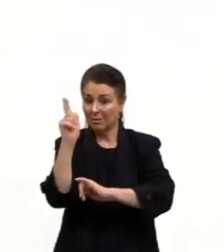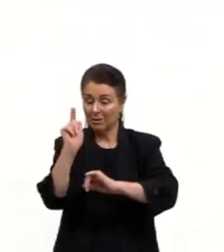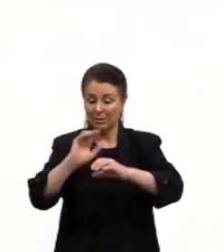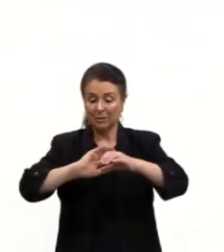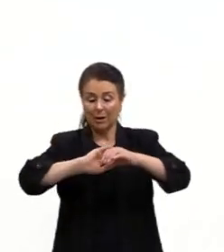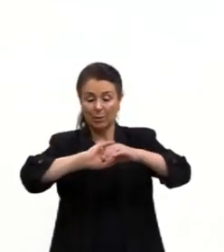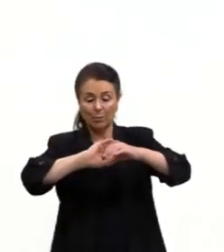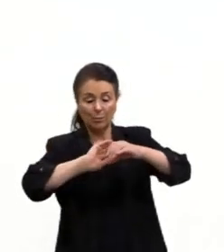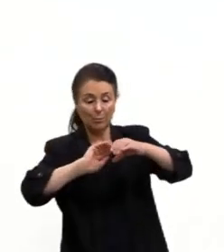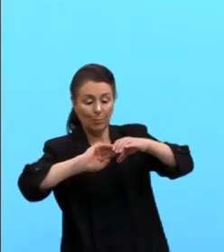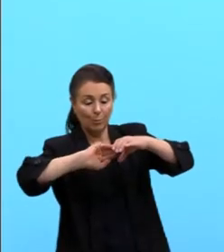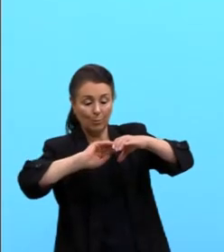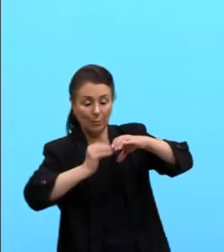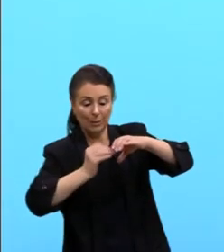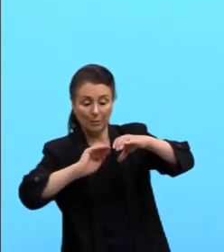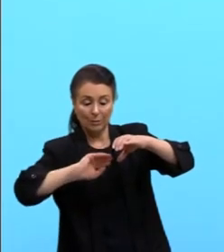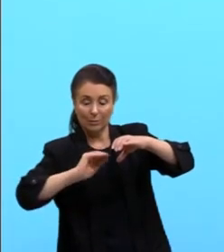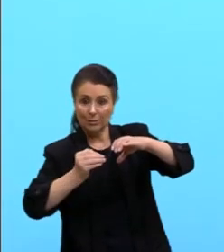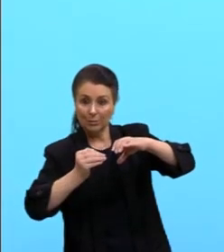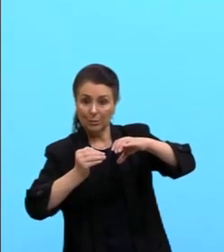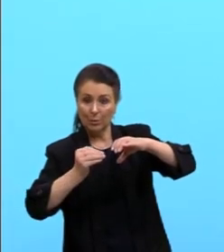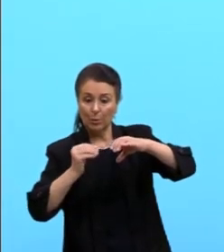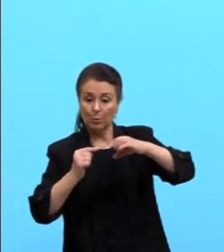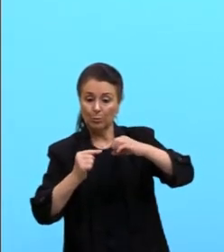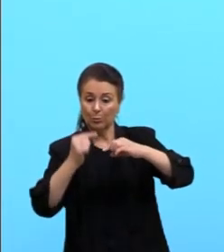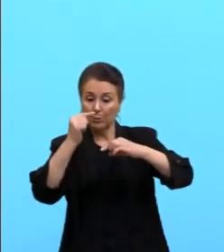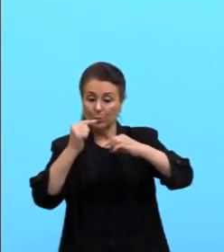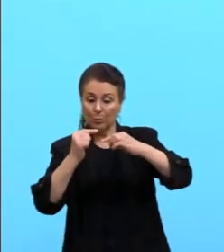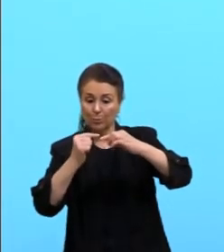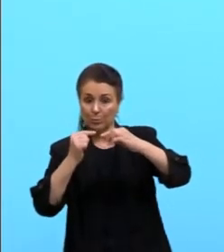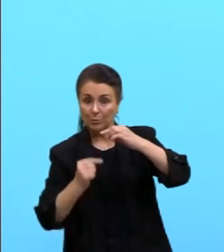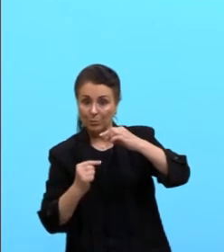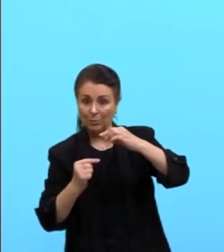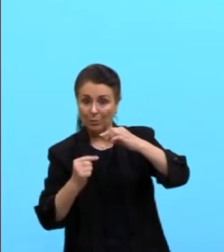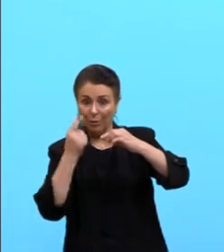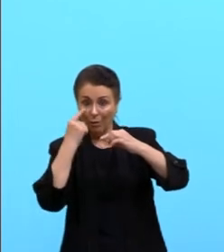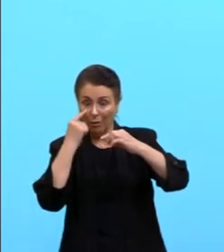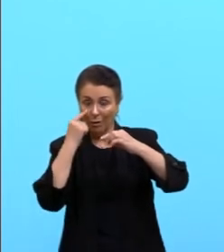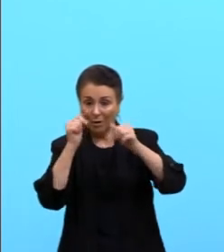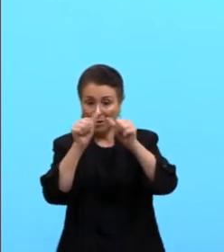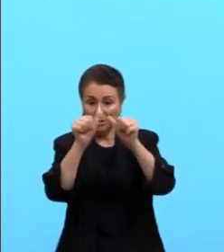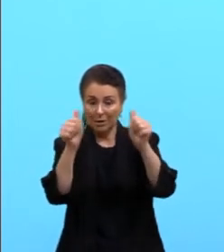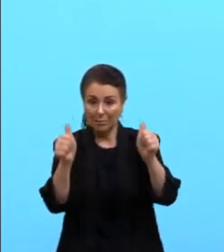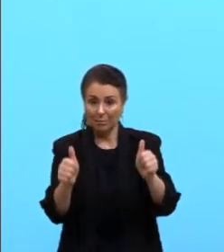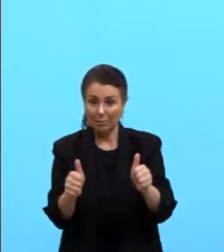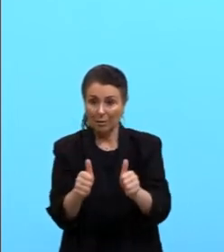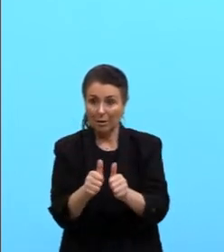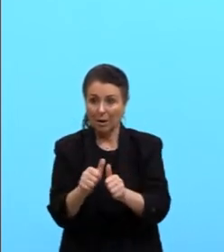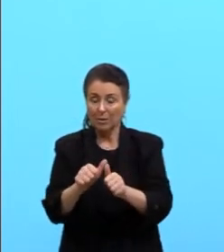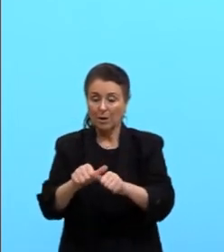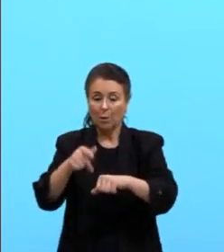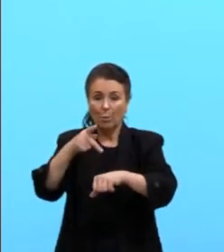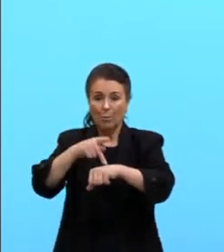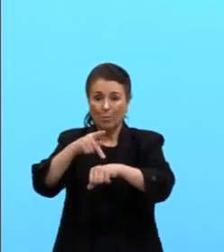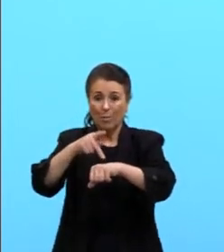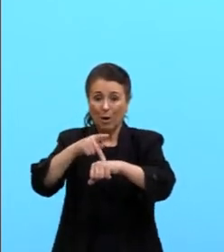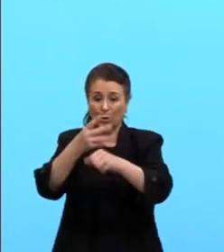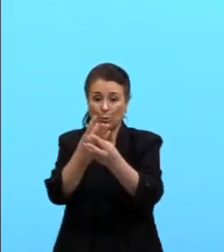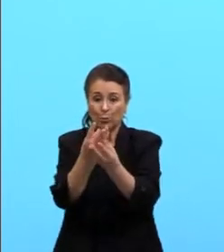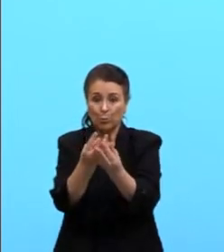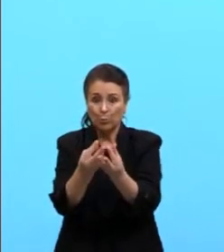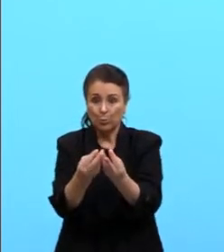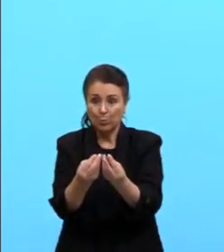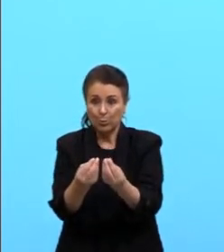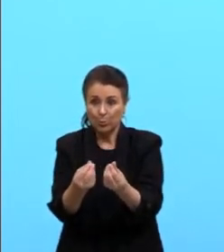manto inferior, tá, que é toda essa magma, toda essa rocha derretida, que ela vai entrando